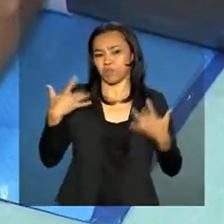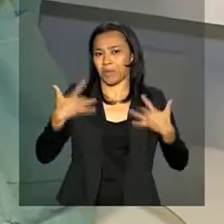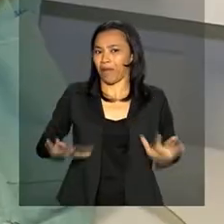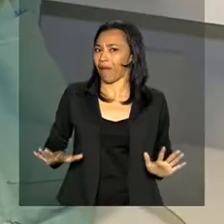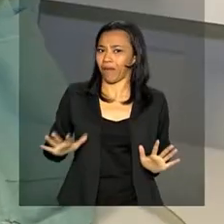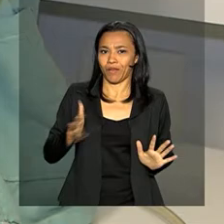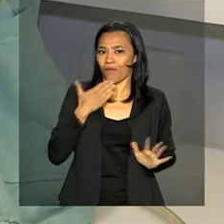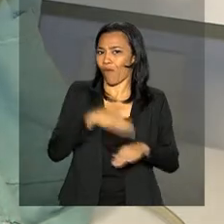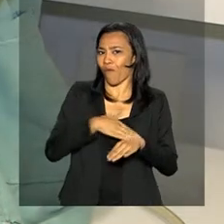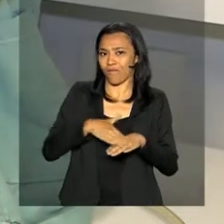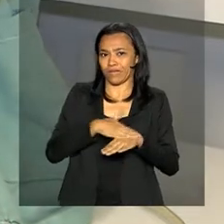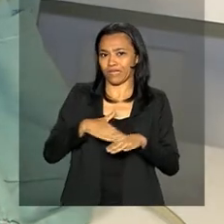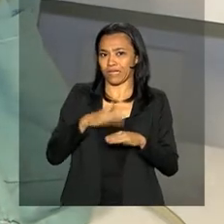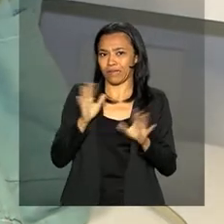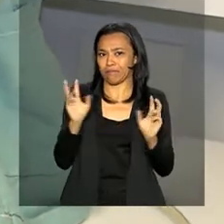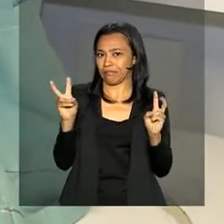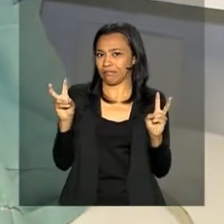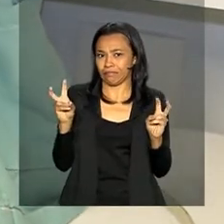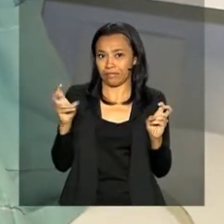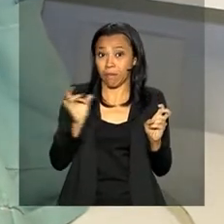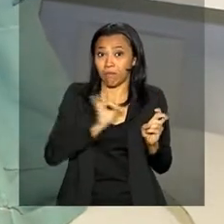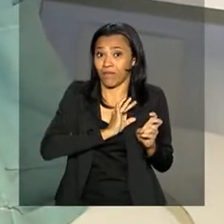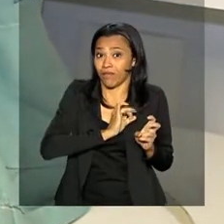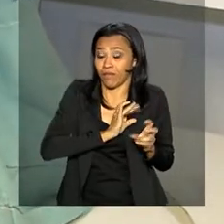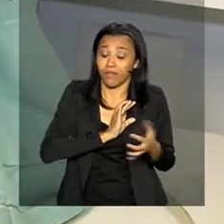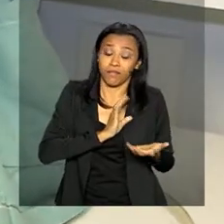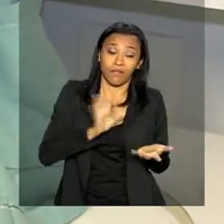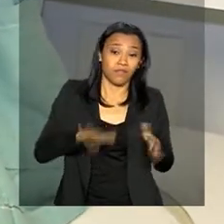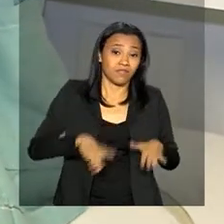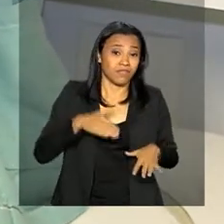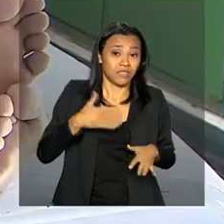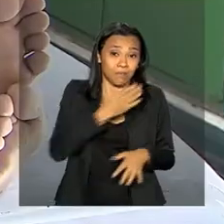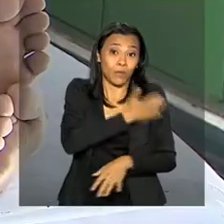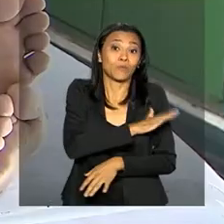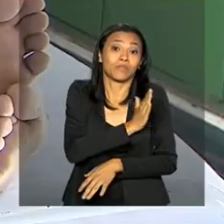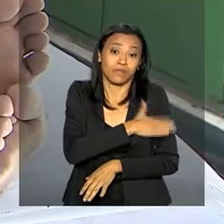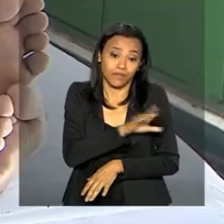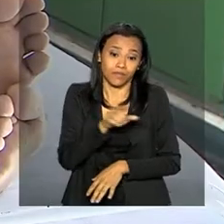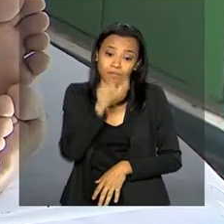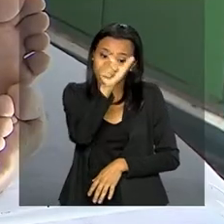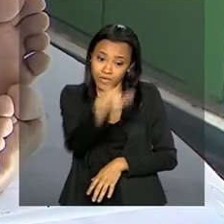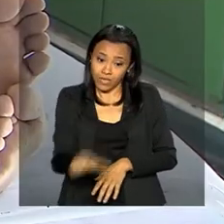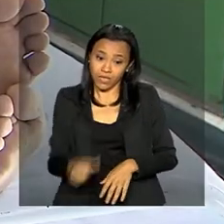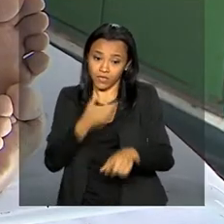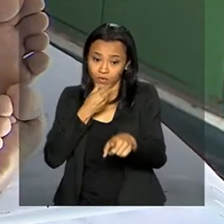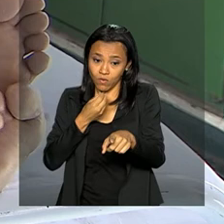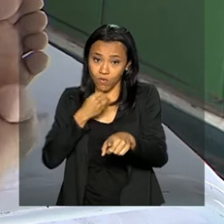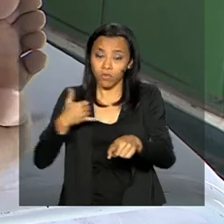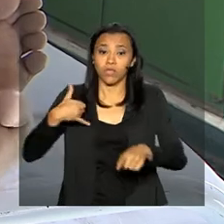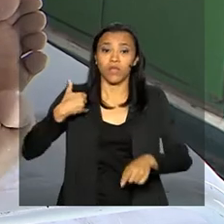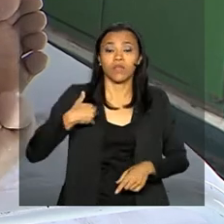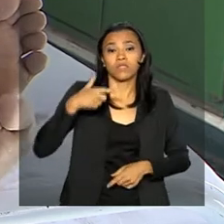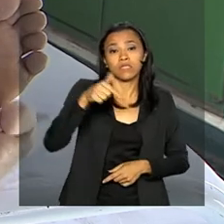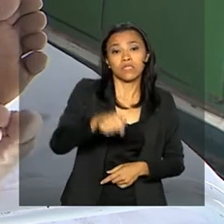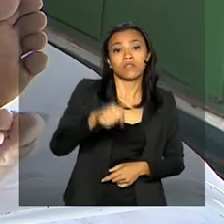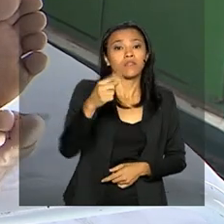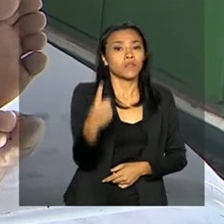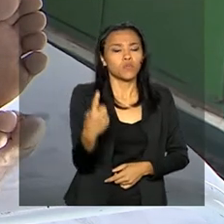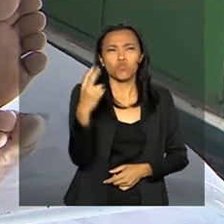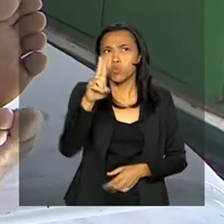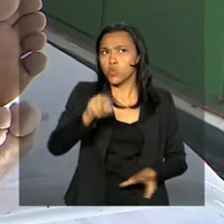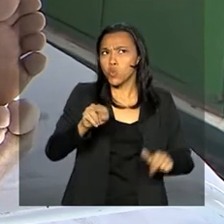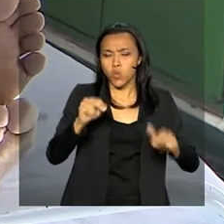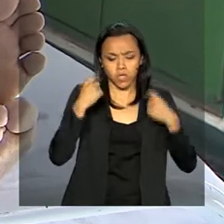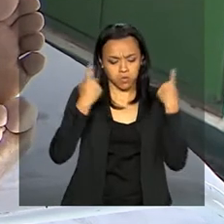o assunto, por medo, desconhecimento ou preconceito. O seu Manuel, de 71 anos, nunca se preocupou